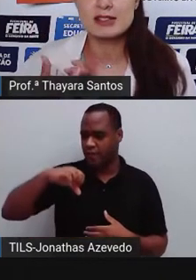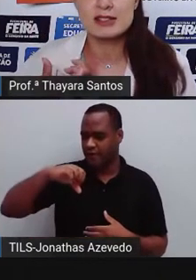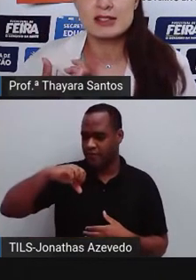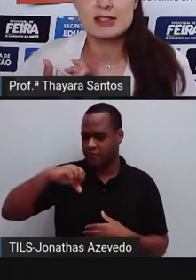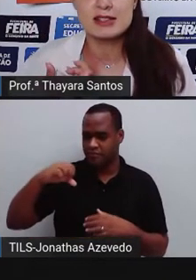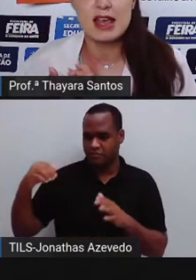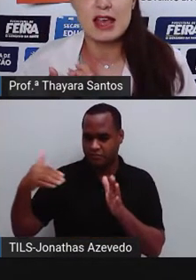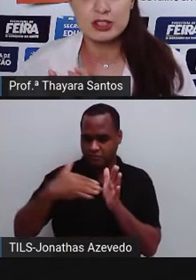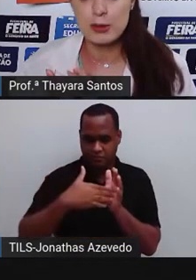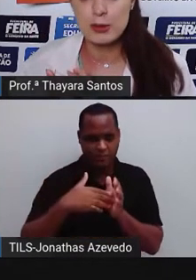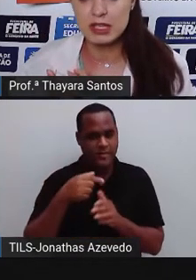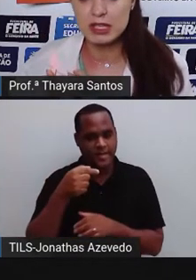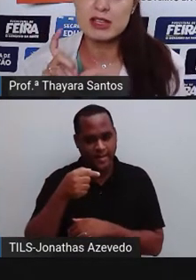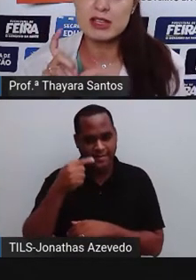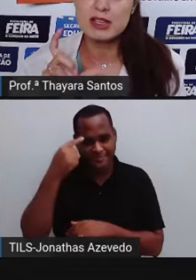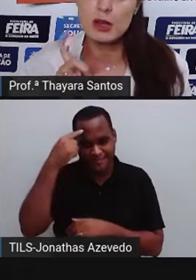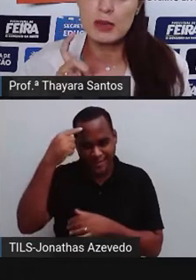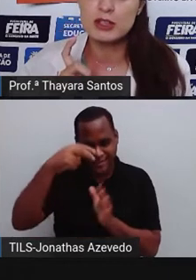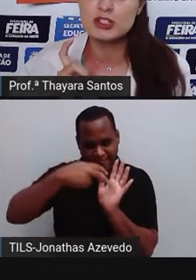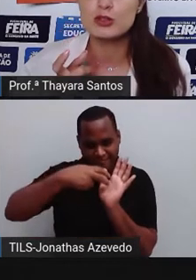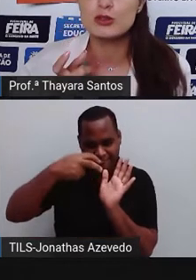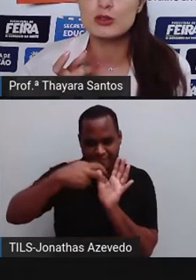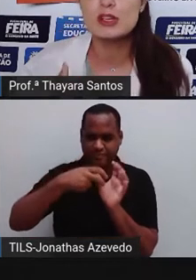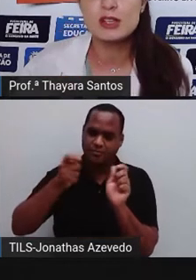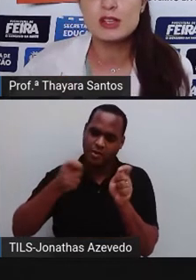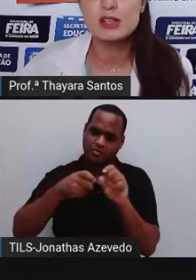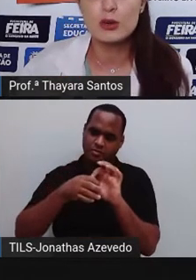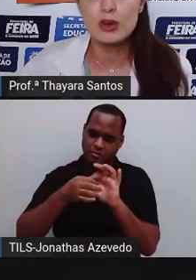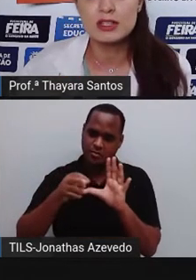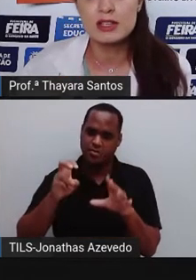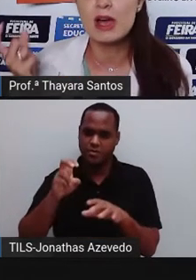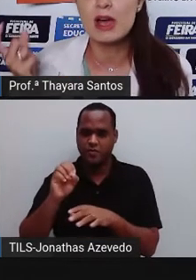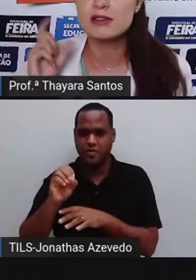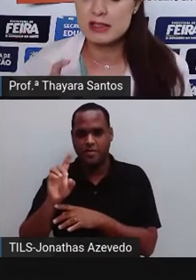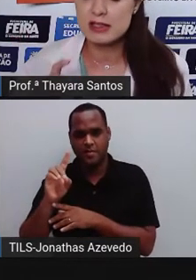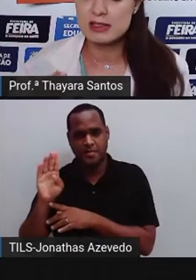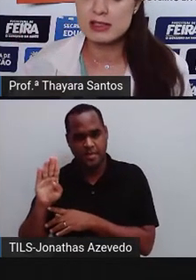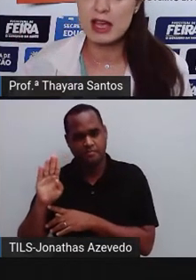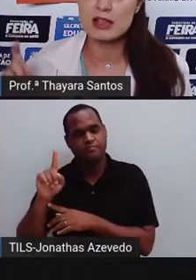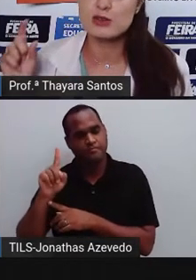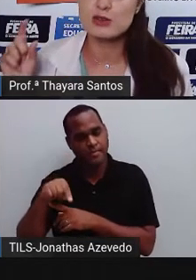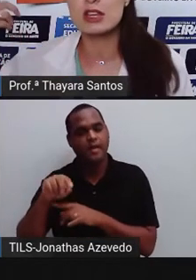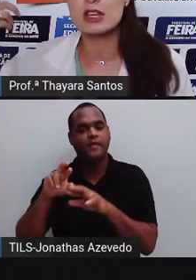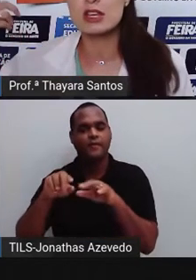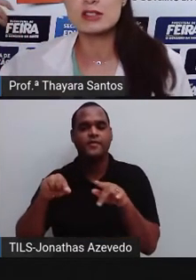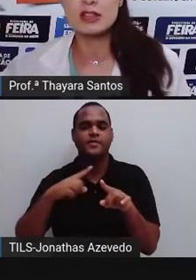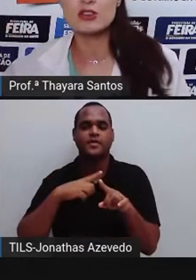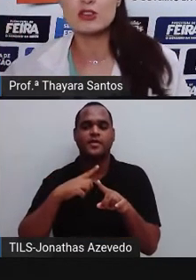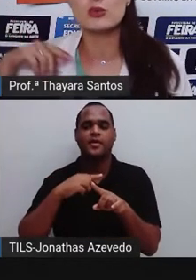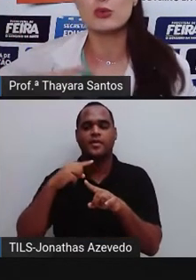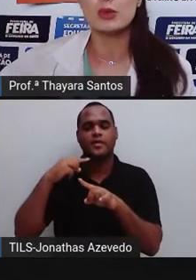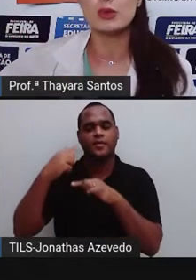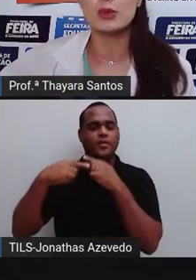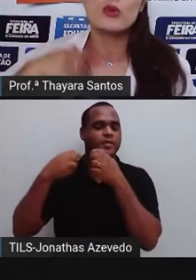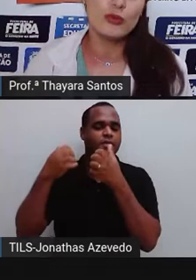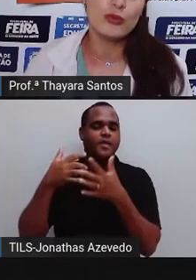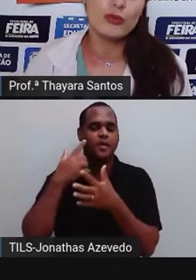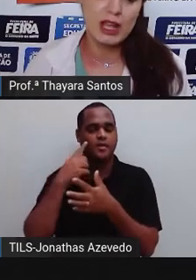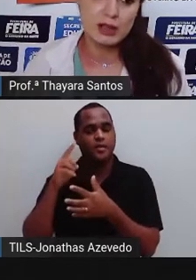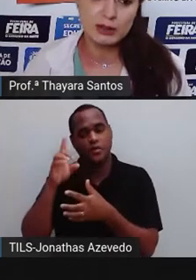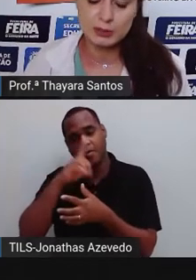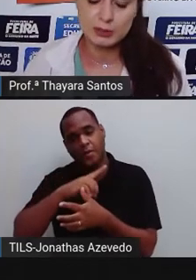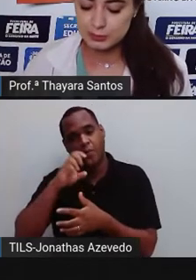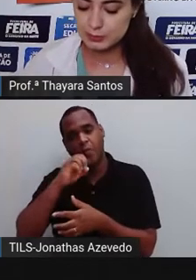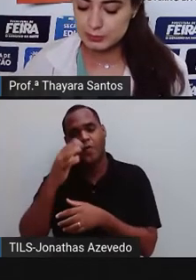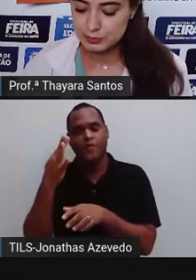às 7 da manhã, seria permitido 50 decibéis. Nesses casos em que o dia seguinte é um domingo ou um